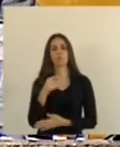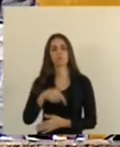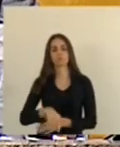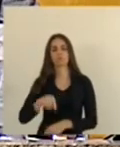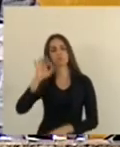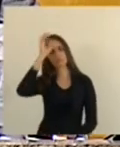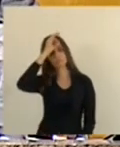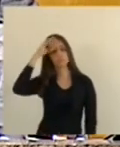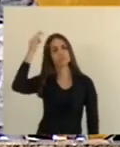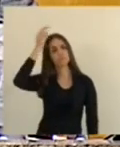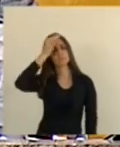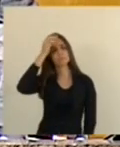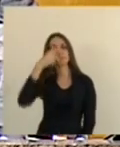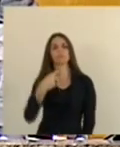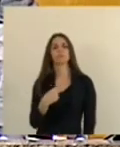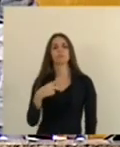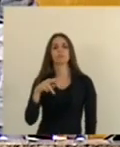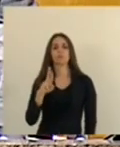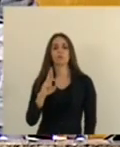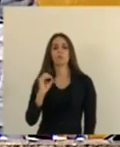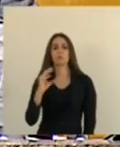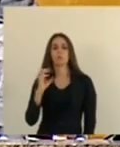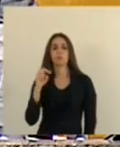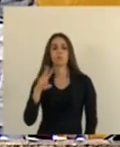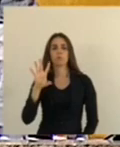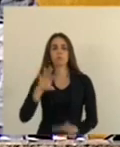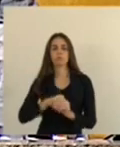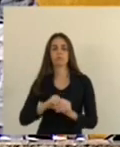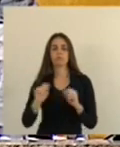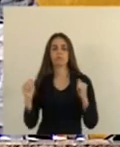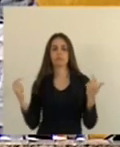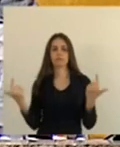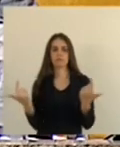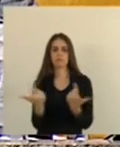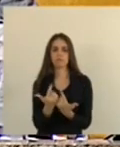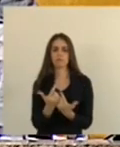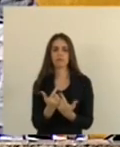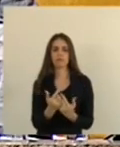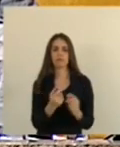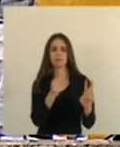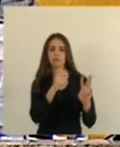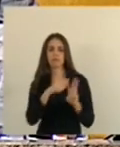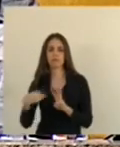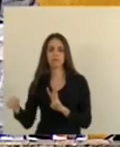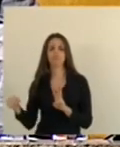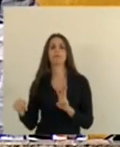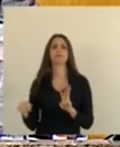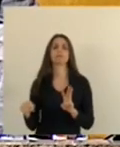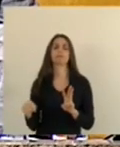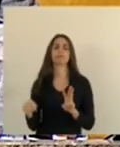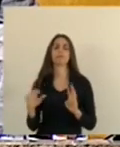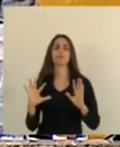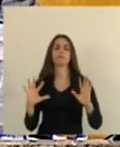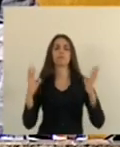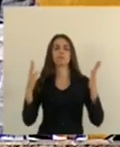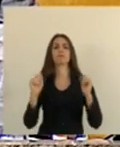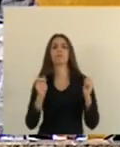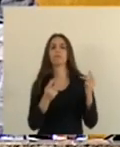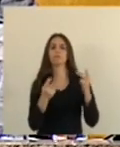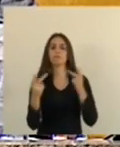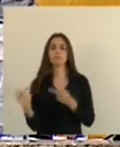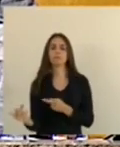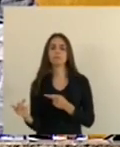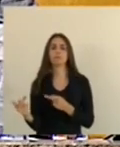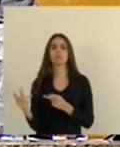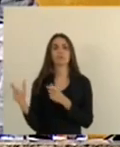Santo O Procon Assembleia Pelo menos A cada 3 meses Por ano Realizará visitas A